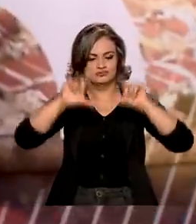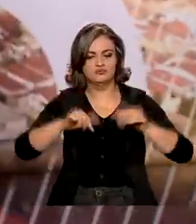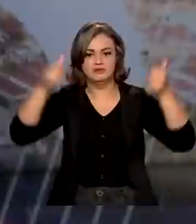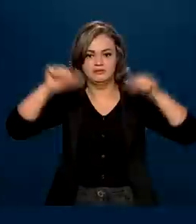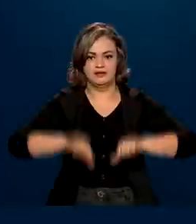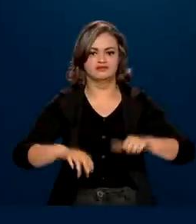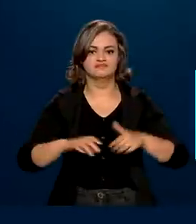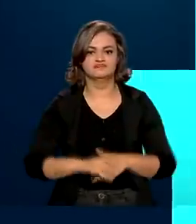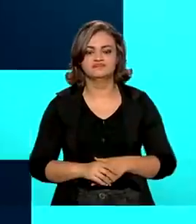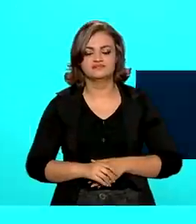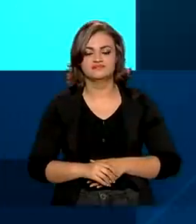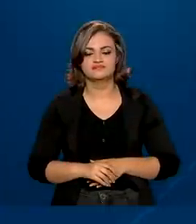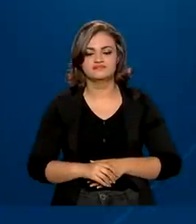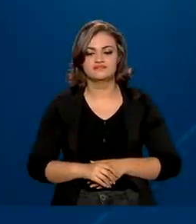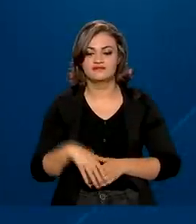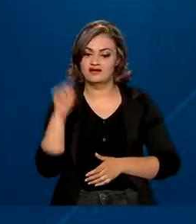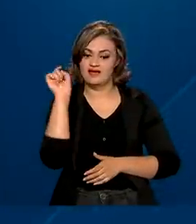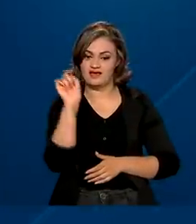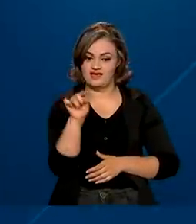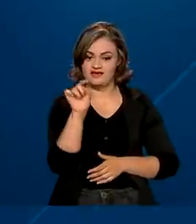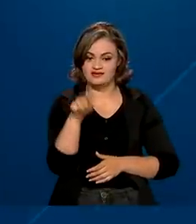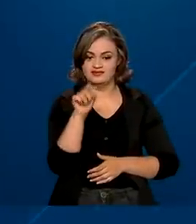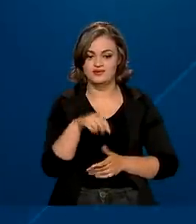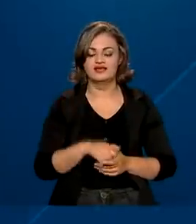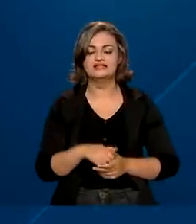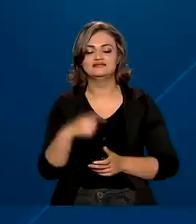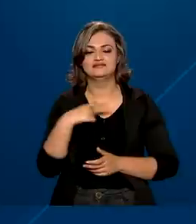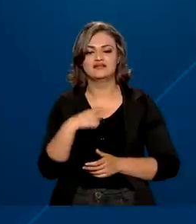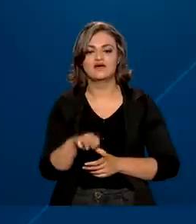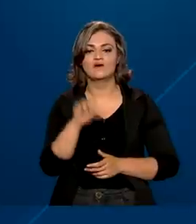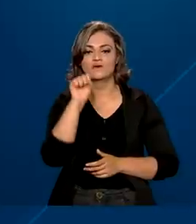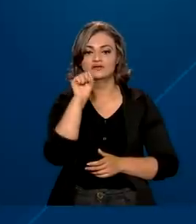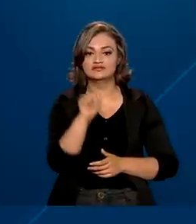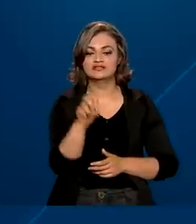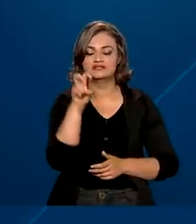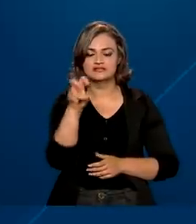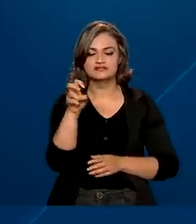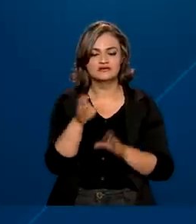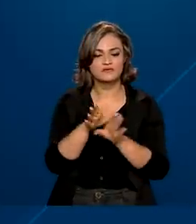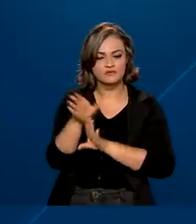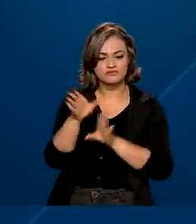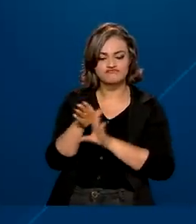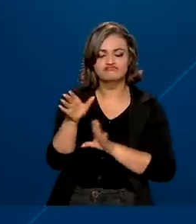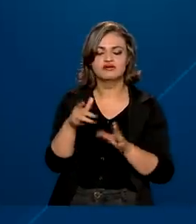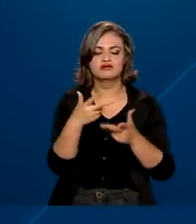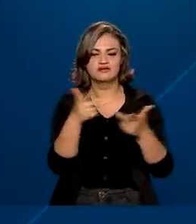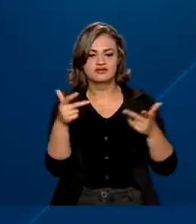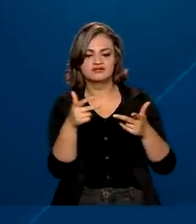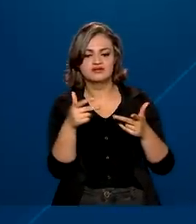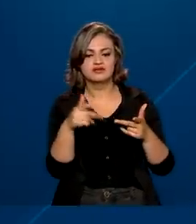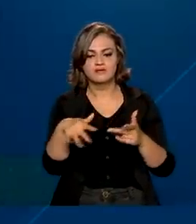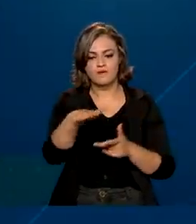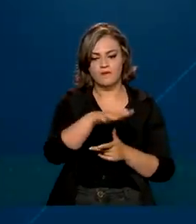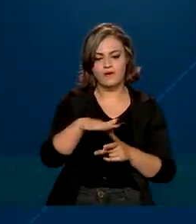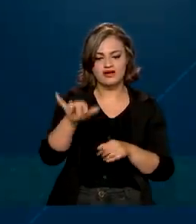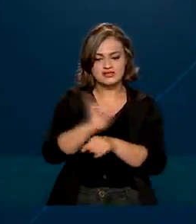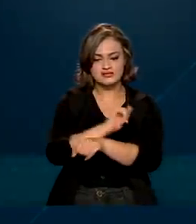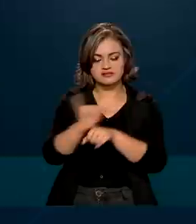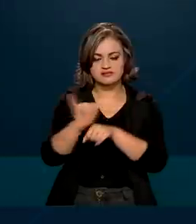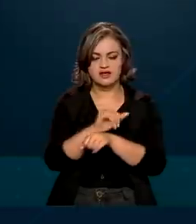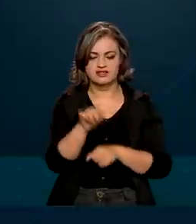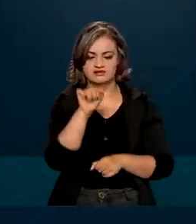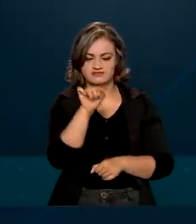água. A plataforma fornece 85 indicadores associados a três áreas estratégicas,